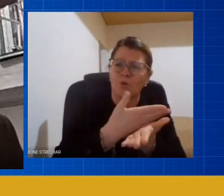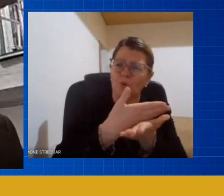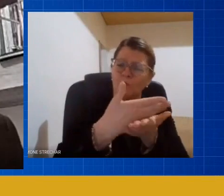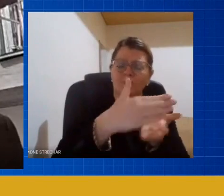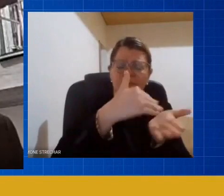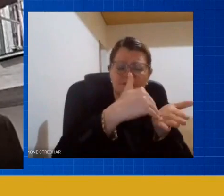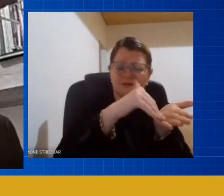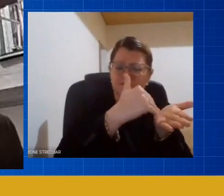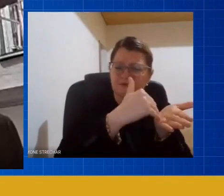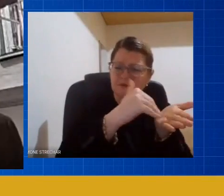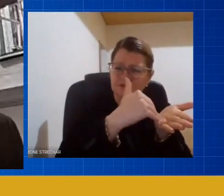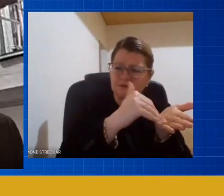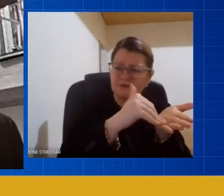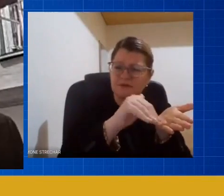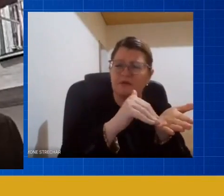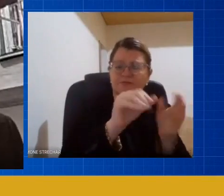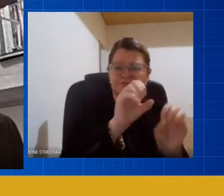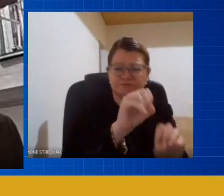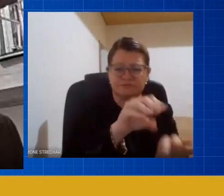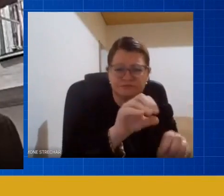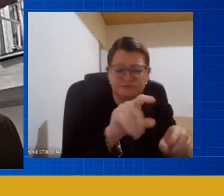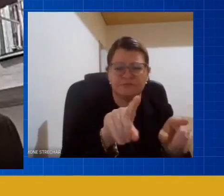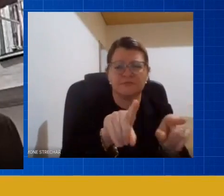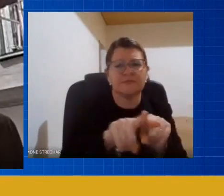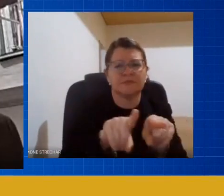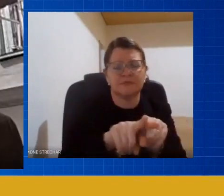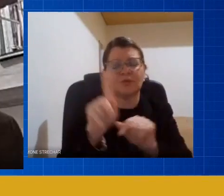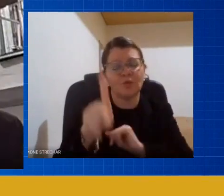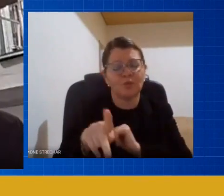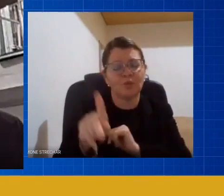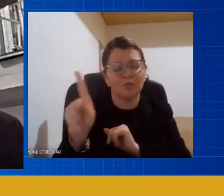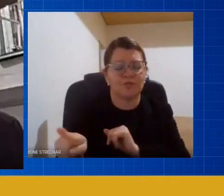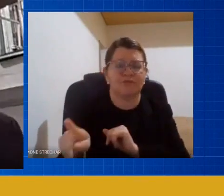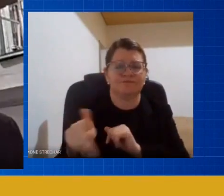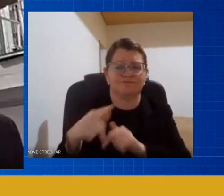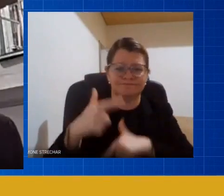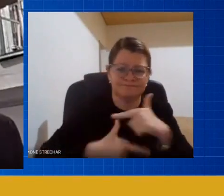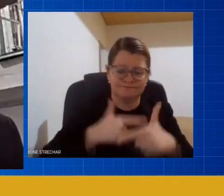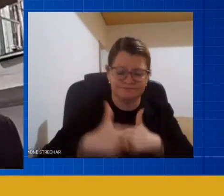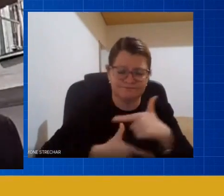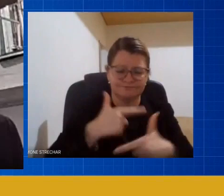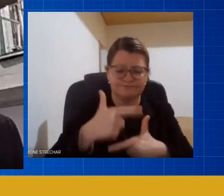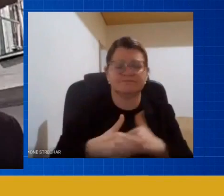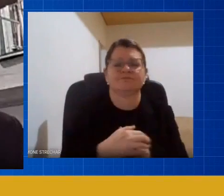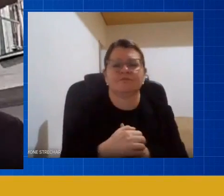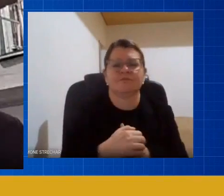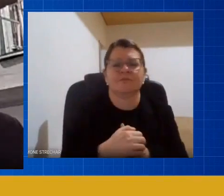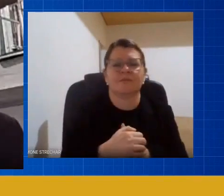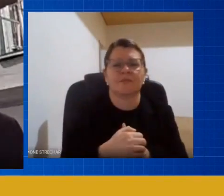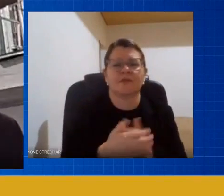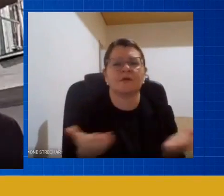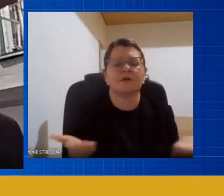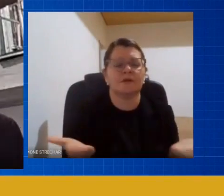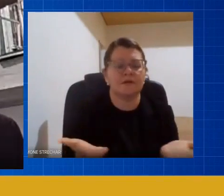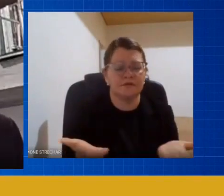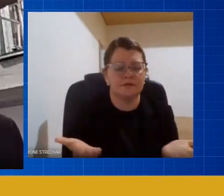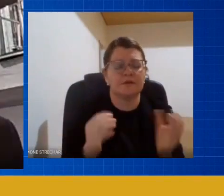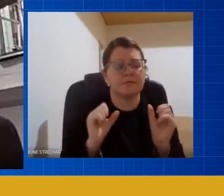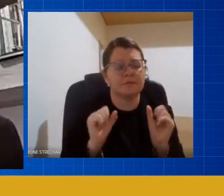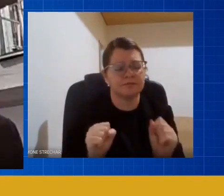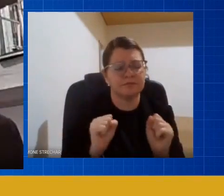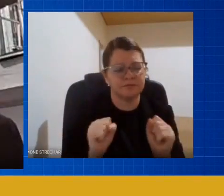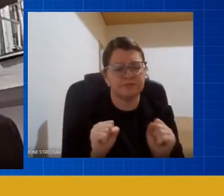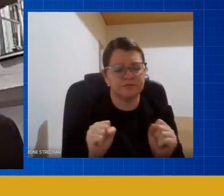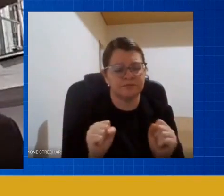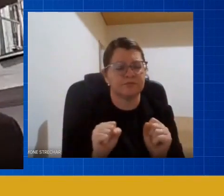quem está lá no chão na sala de aula e eu espero que nesse reconhecimento venha